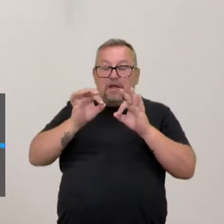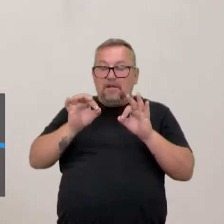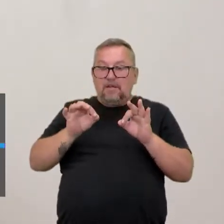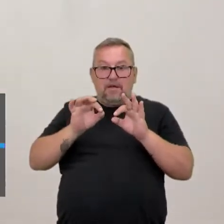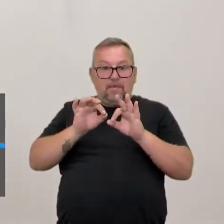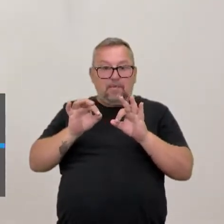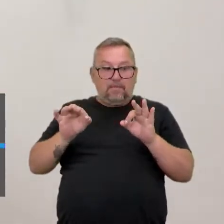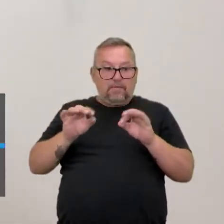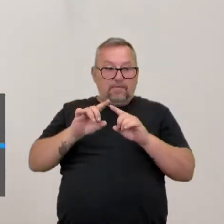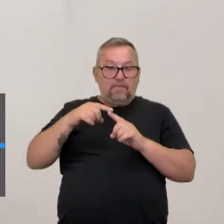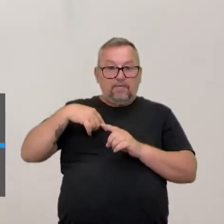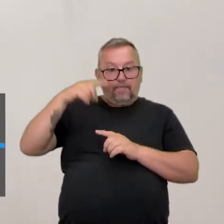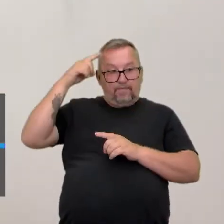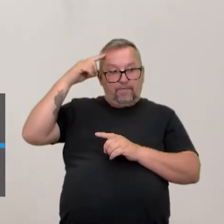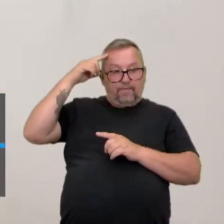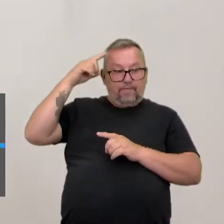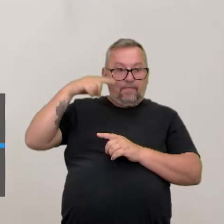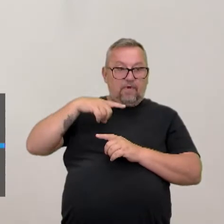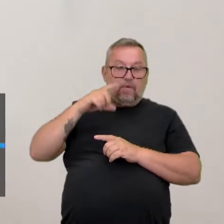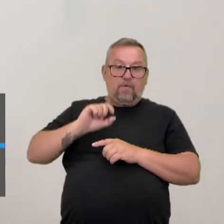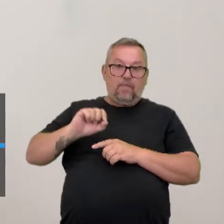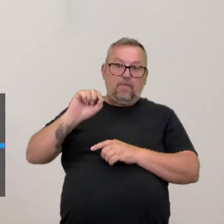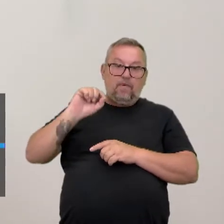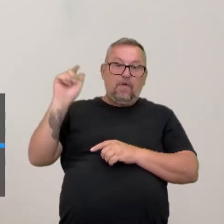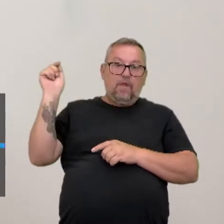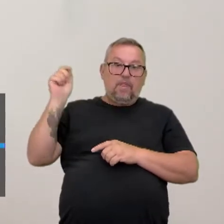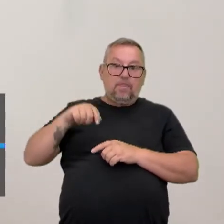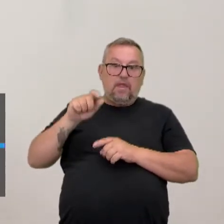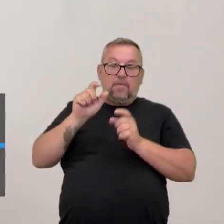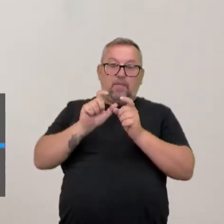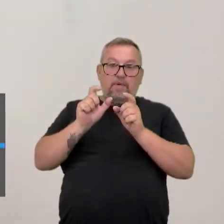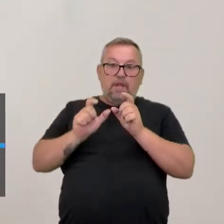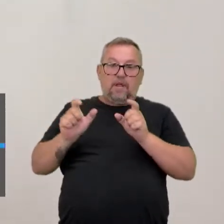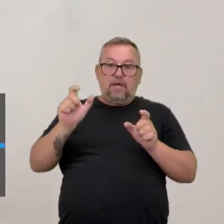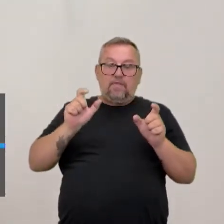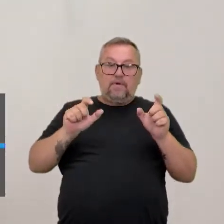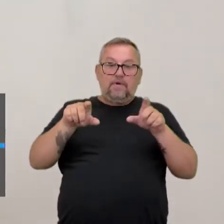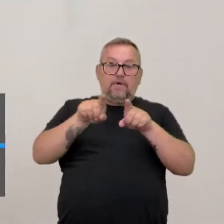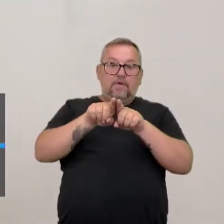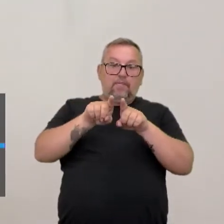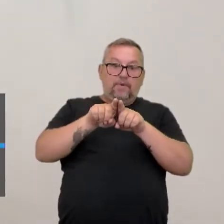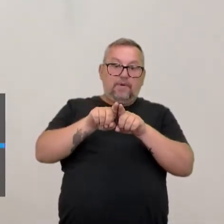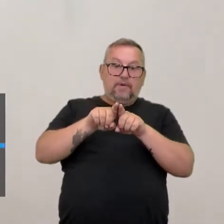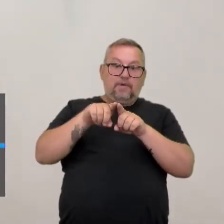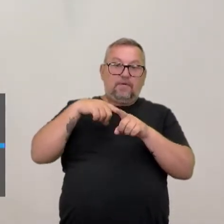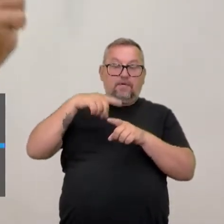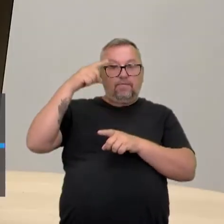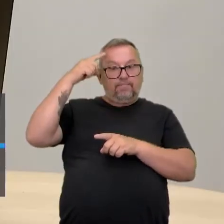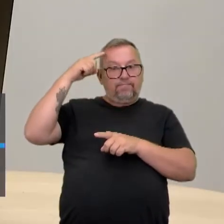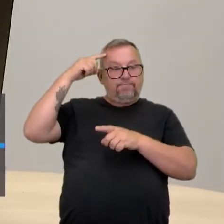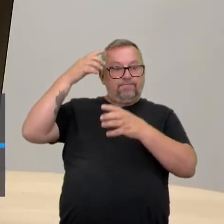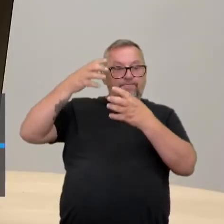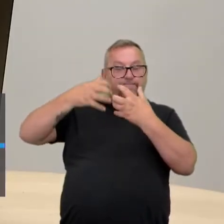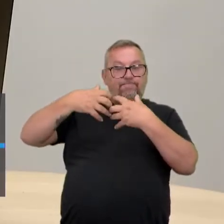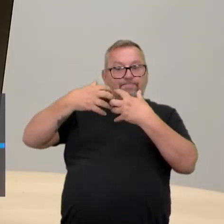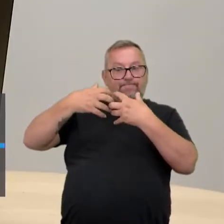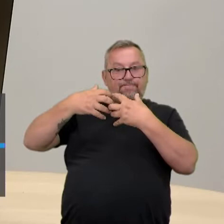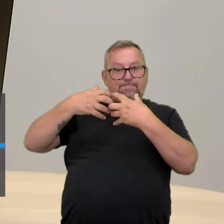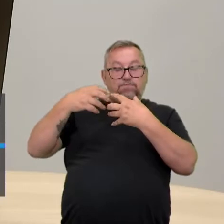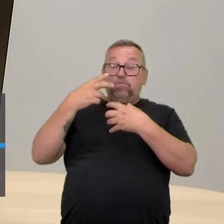complexa ou uma informação a geral cabe numa palavra e essa palavra o teu cérebro fotografa. Sim.